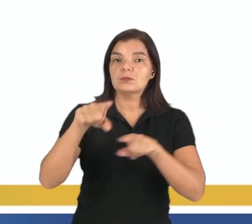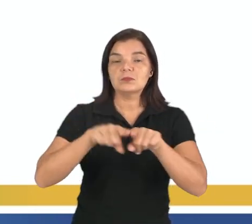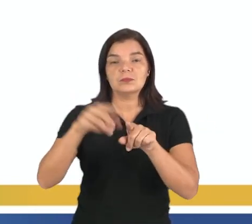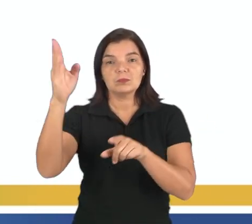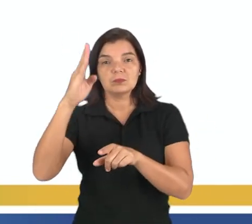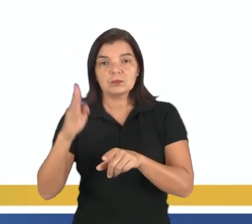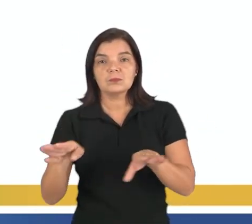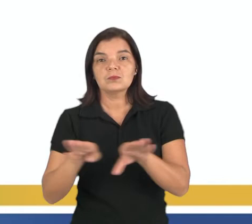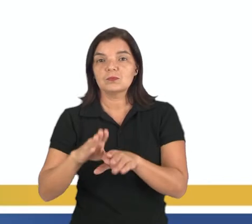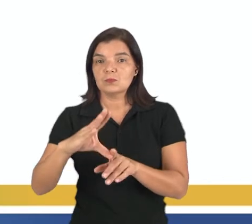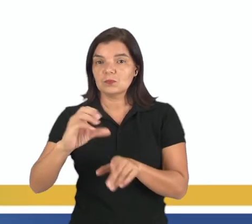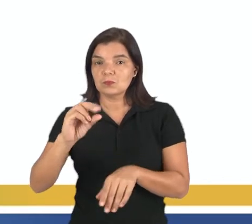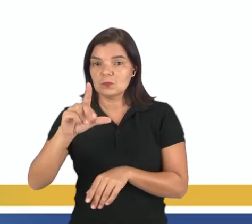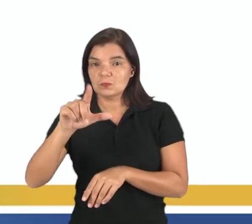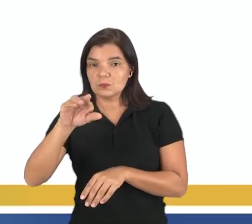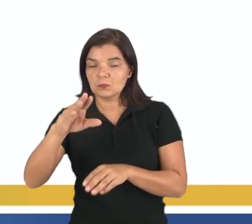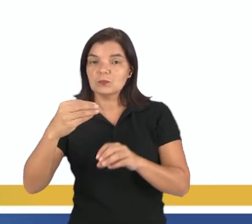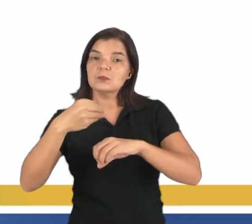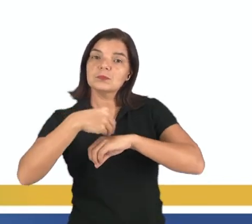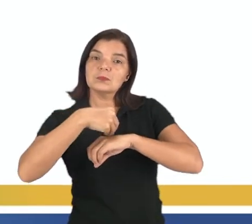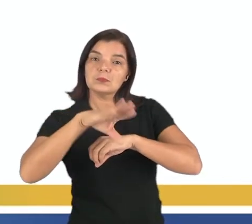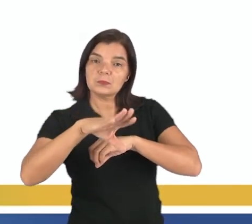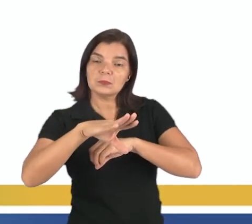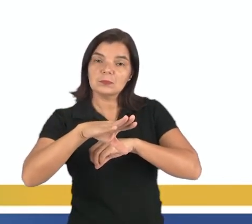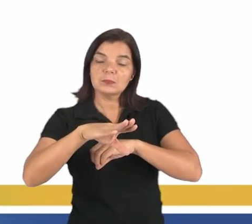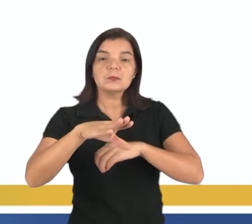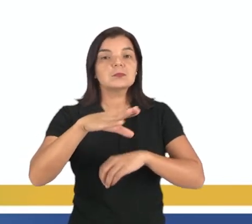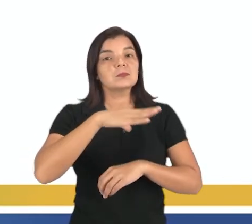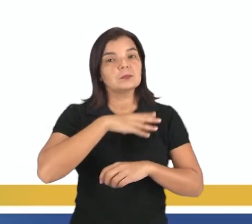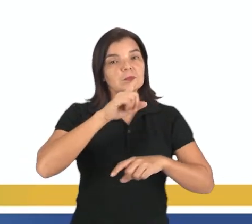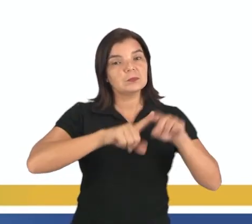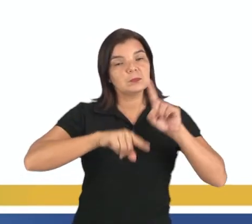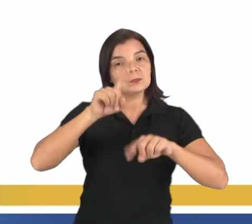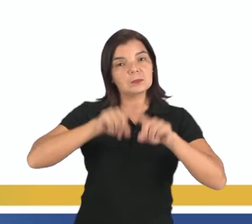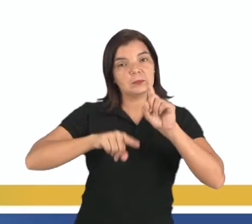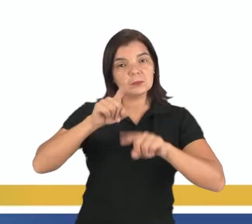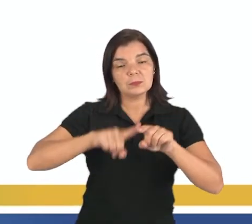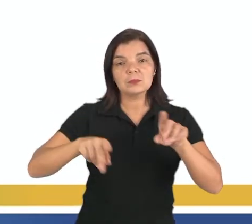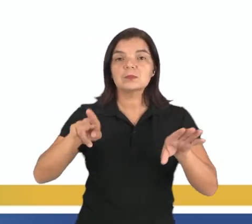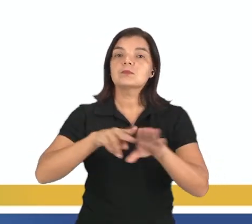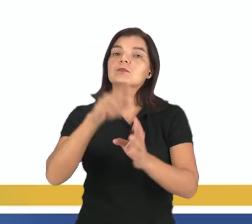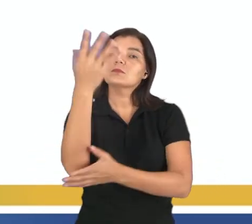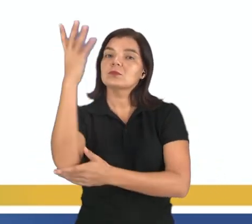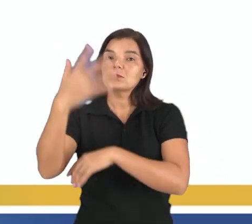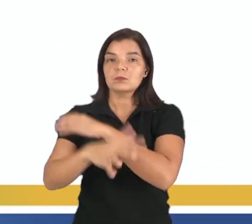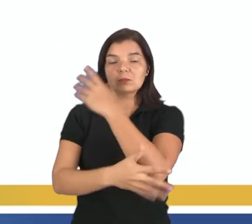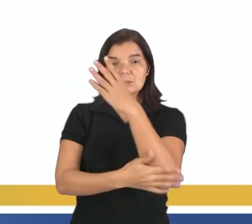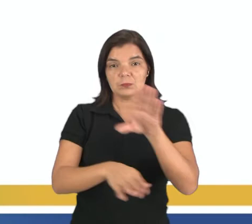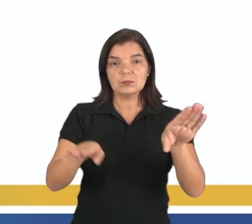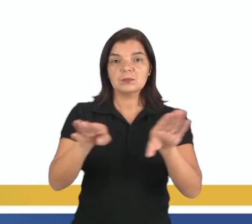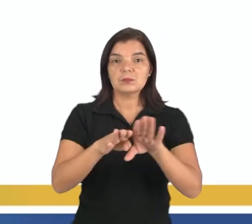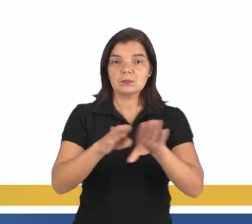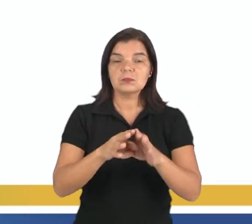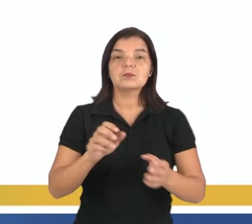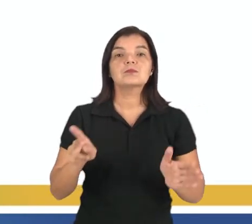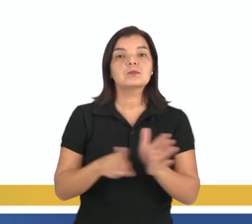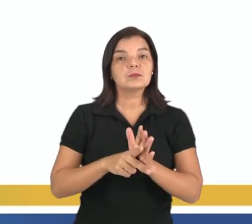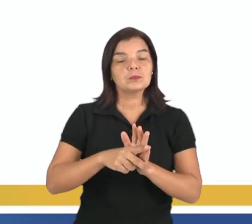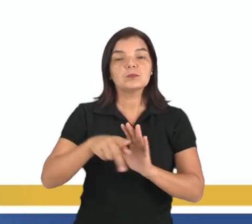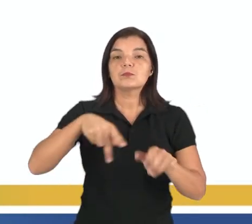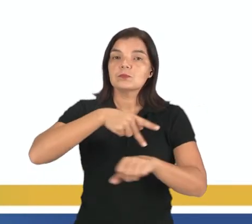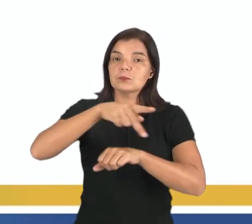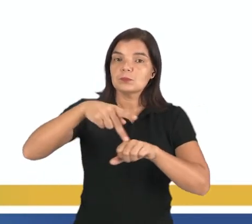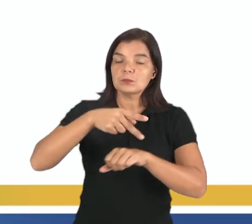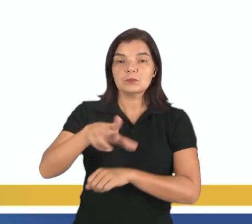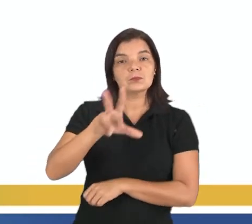Brasil, como colônia, mandava para a metrópole matérias-primas e gêneros tropicais e